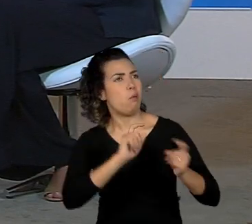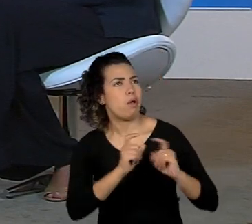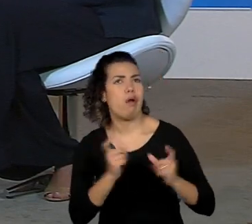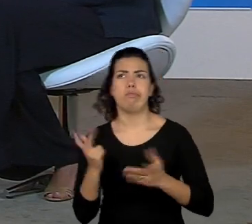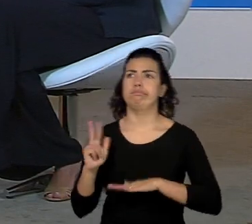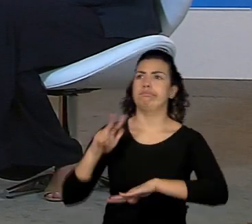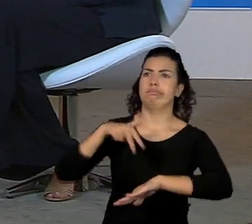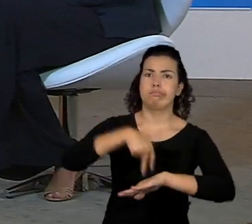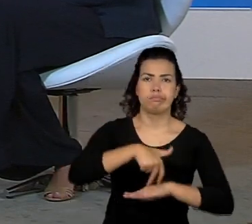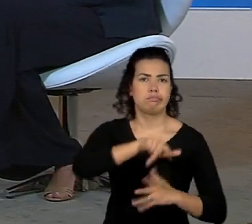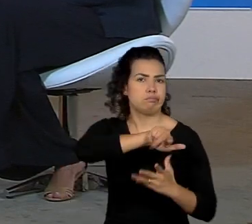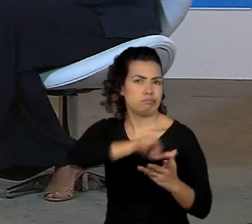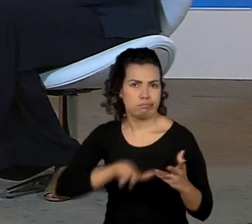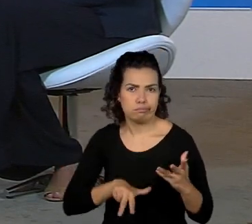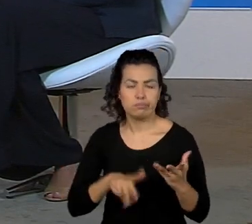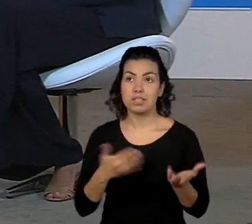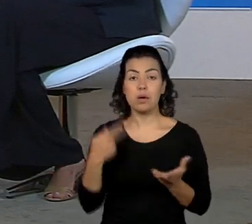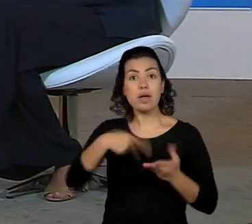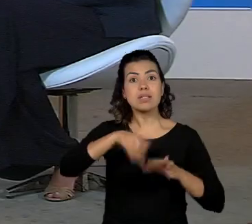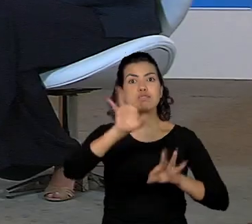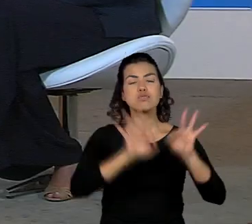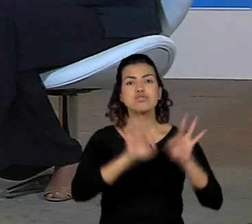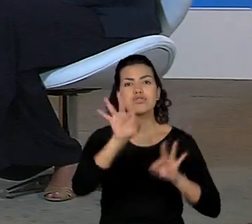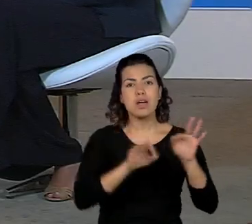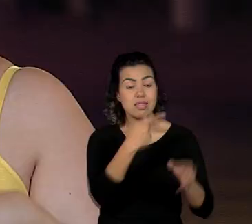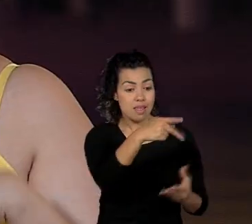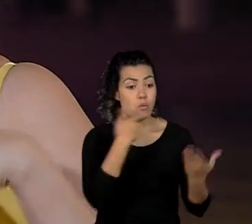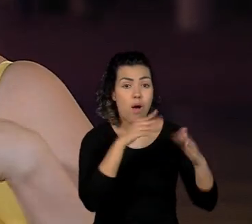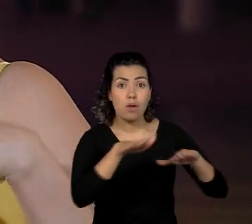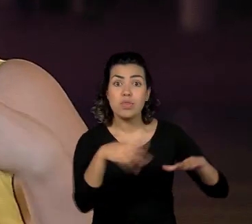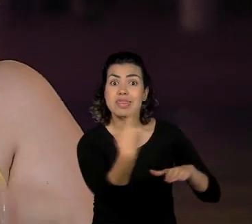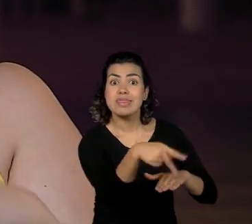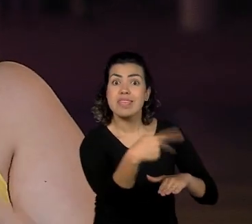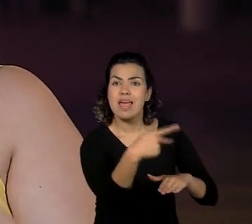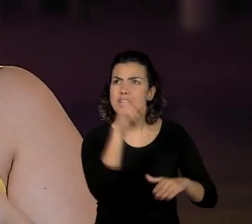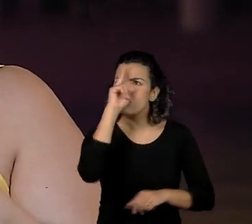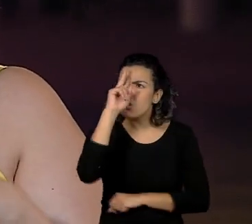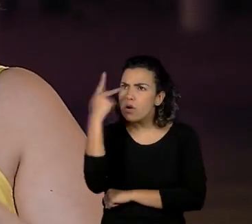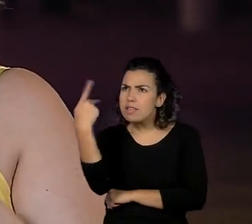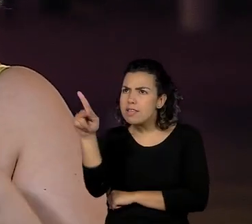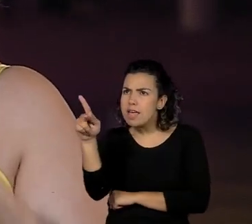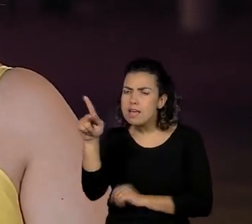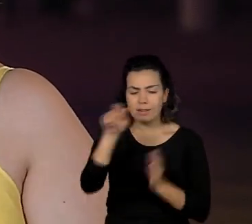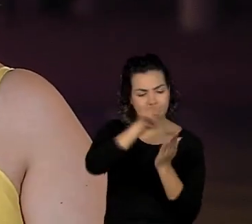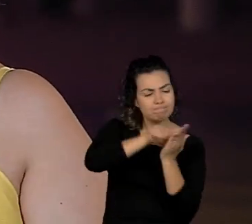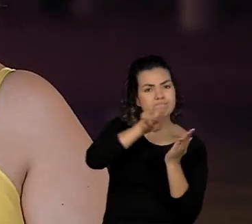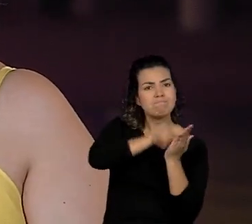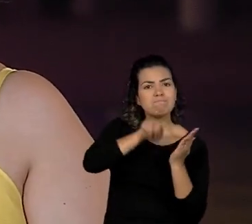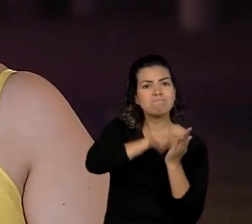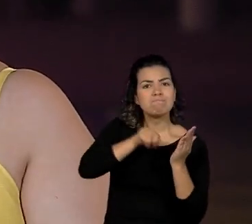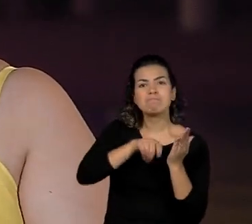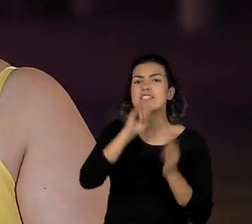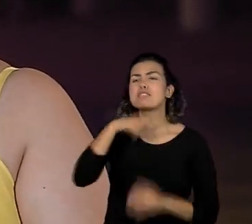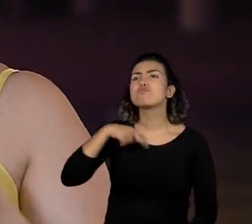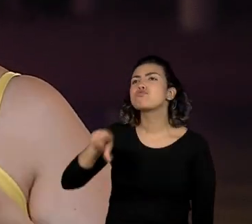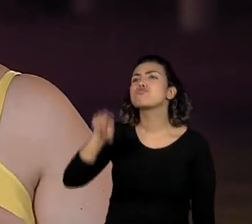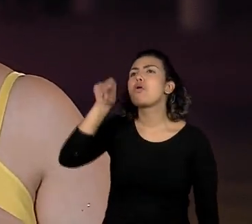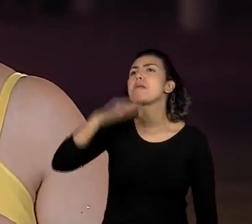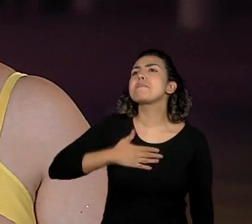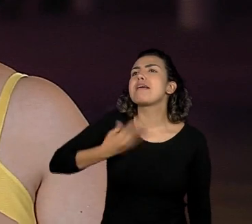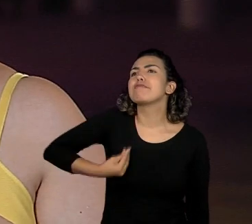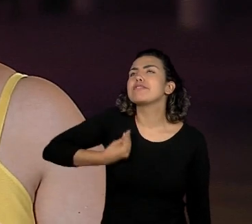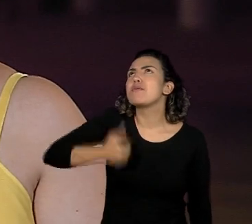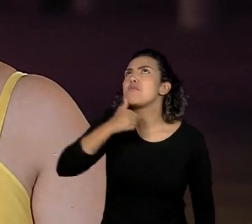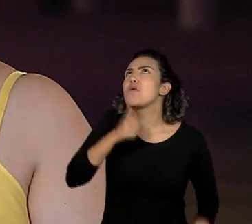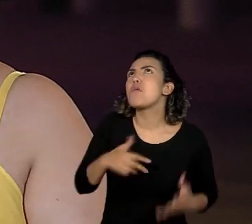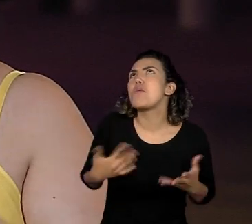elas foram biografadas pelos próprios estudantes que elegeram essas mulheres como mulheres da vida deles e trouxeram